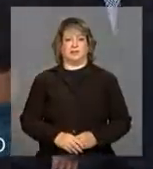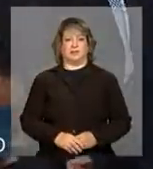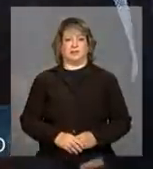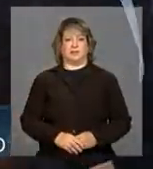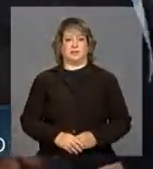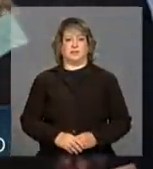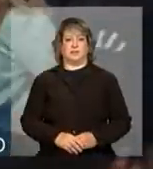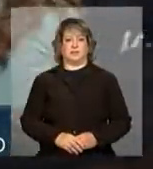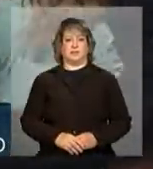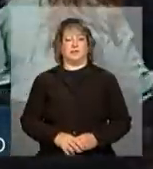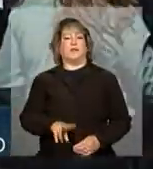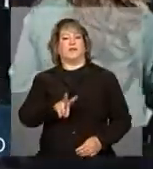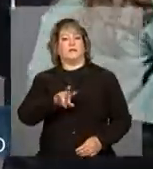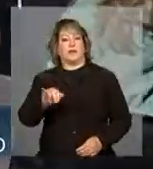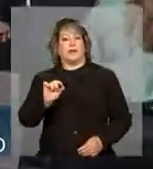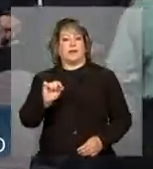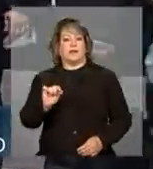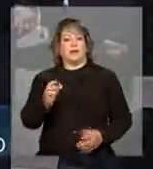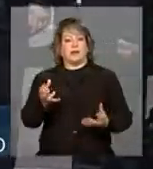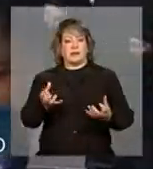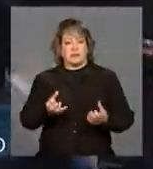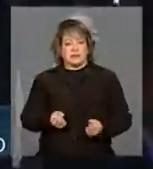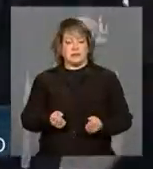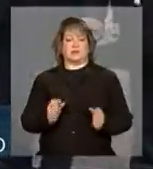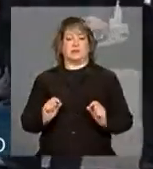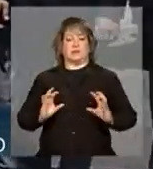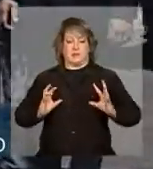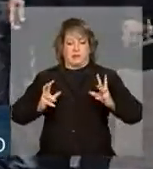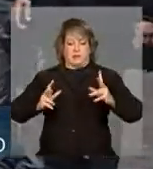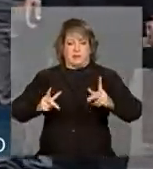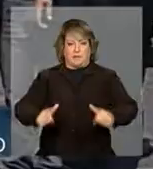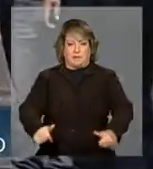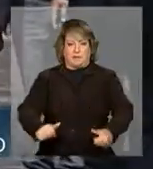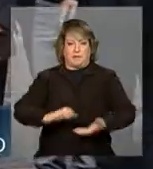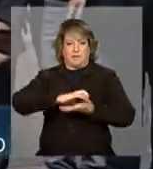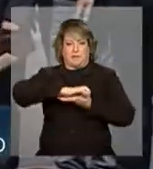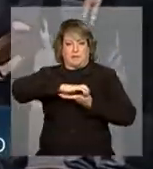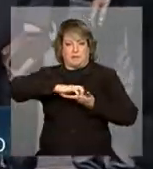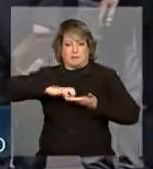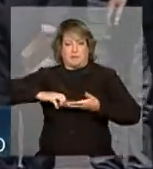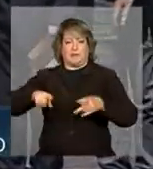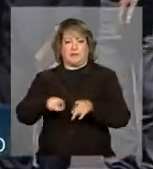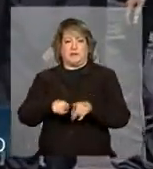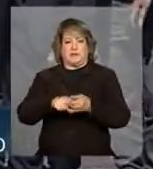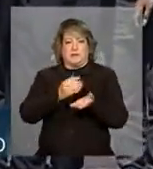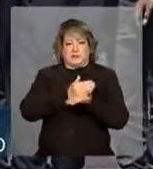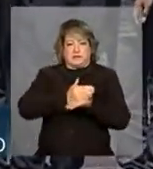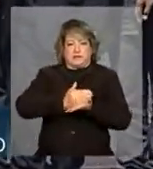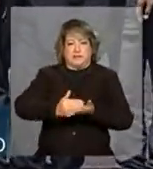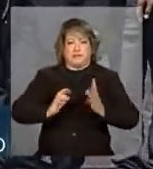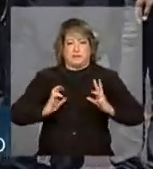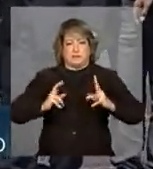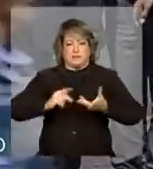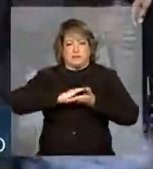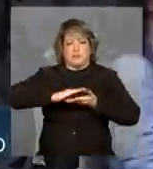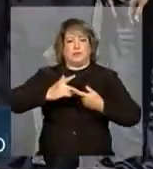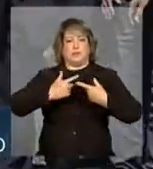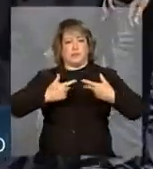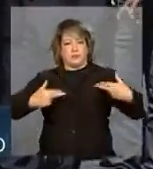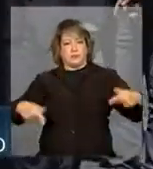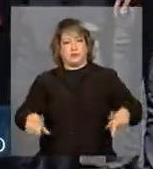que vão receber máquinas retroescavadeiras e motoniveladoras, equipamentos que serão